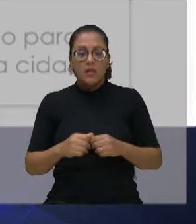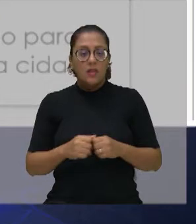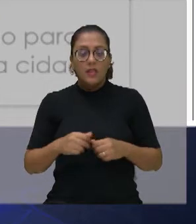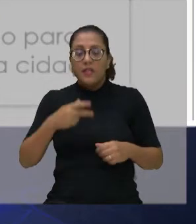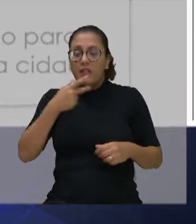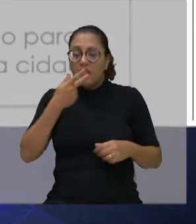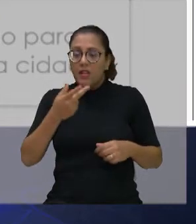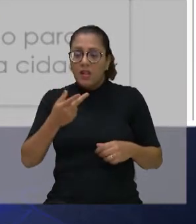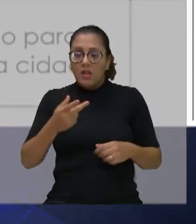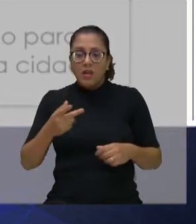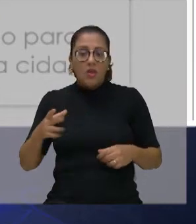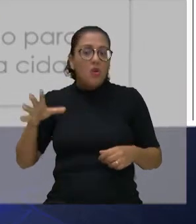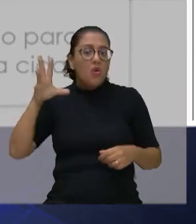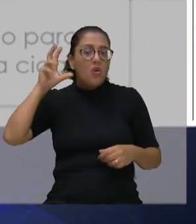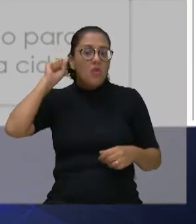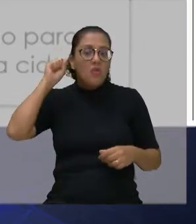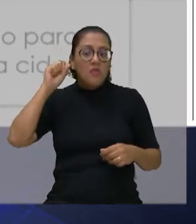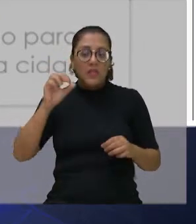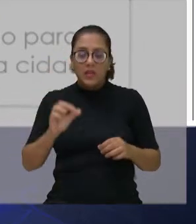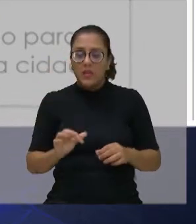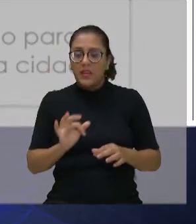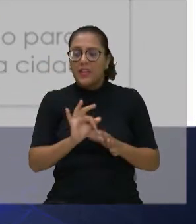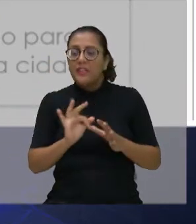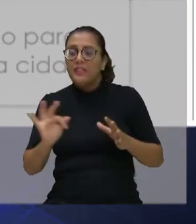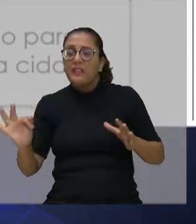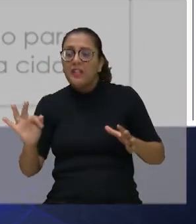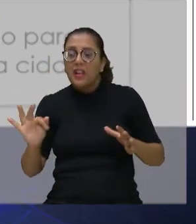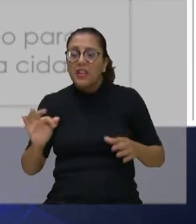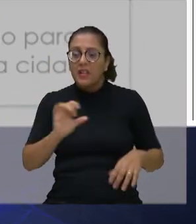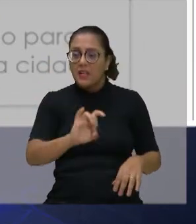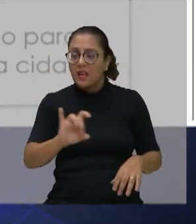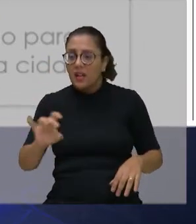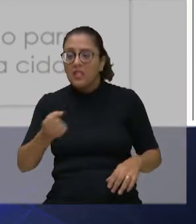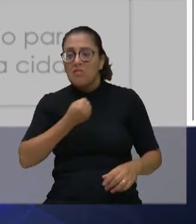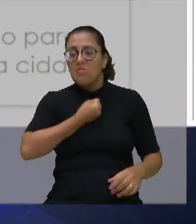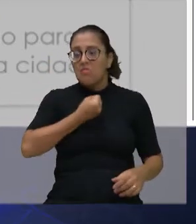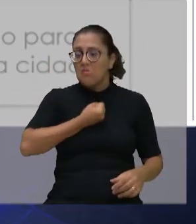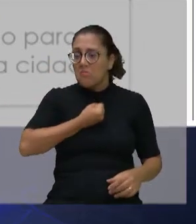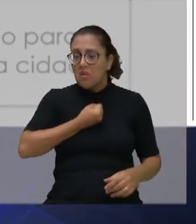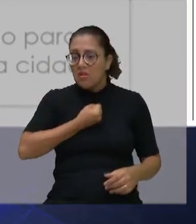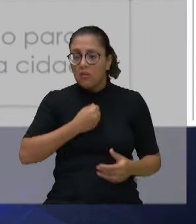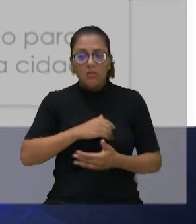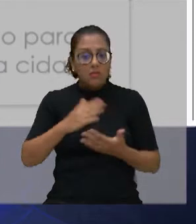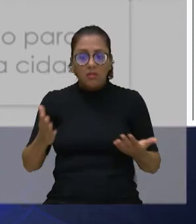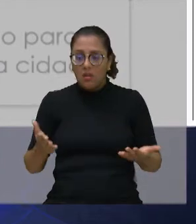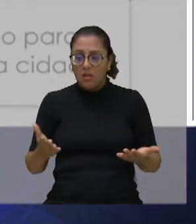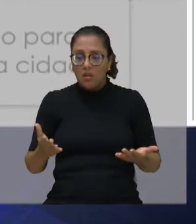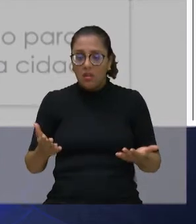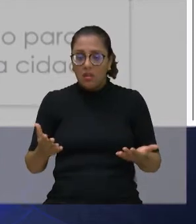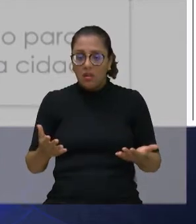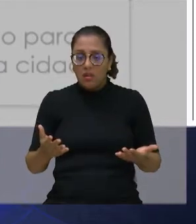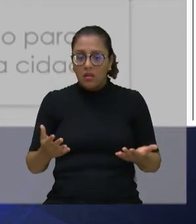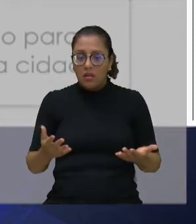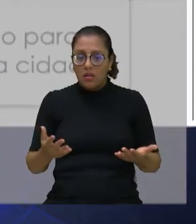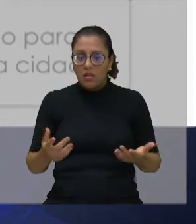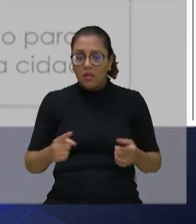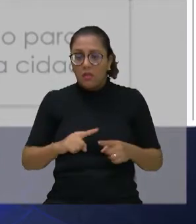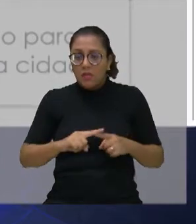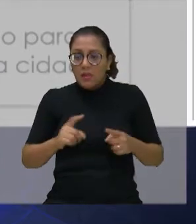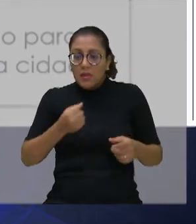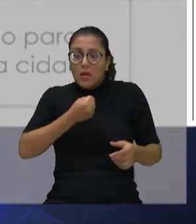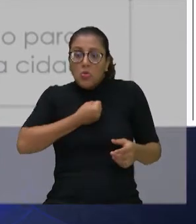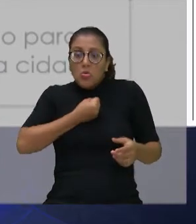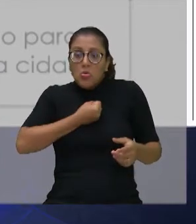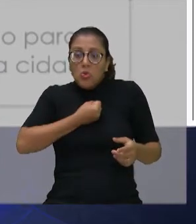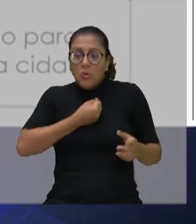número, porque o encaminhamento aqui e hoje agora de novo a gente viu, é o número do requerimento destacado.